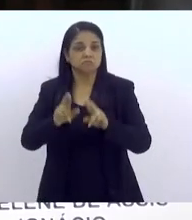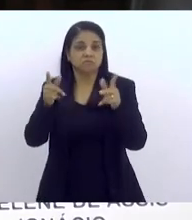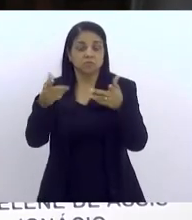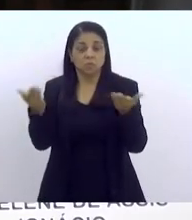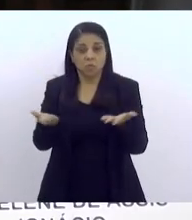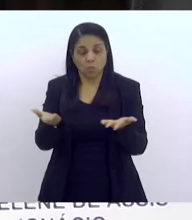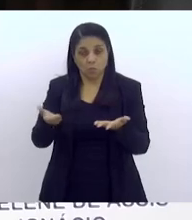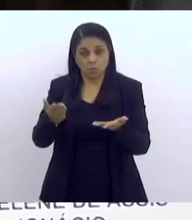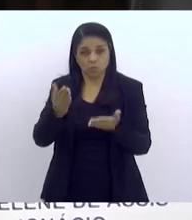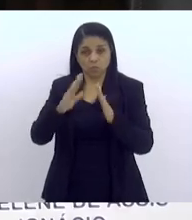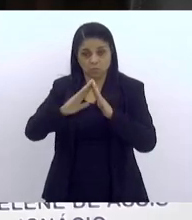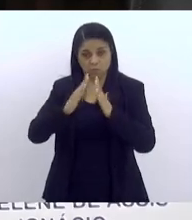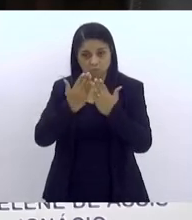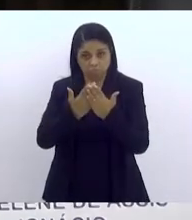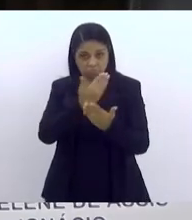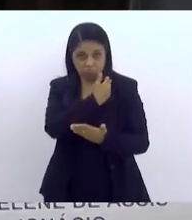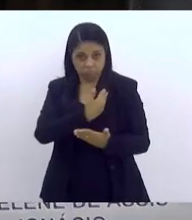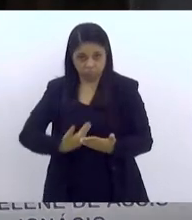pública, quer dizer,